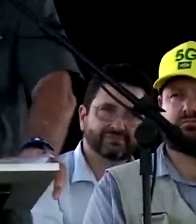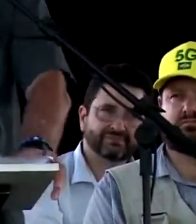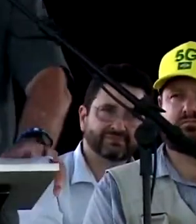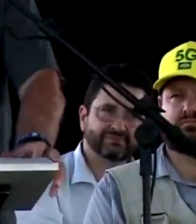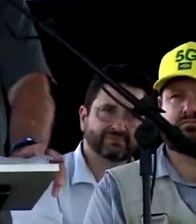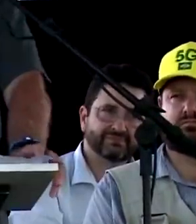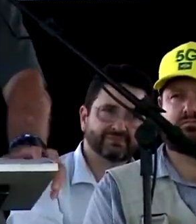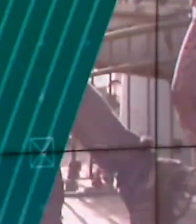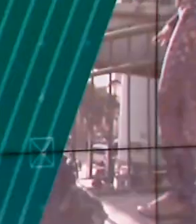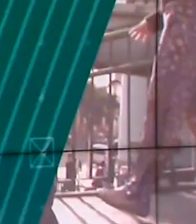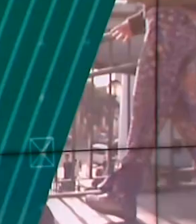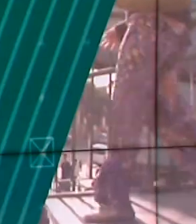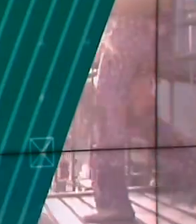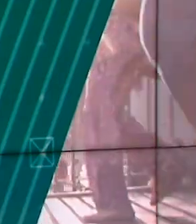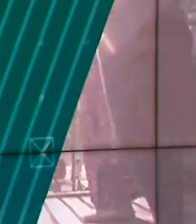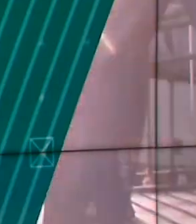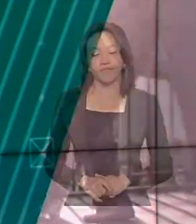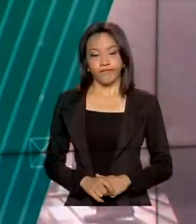todos vocês.